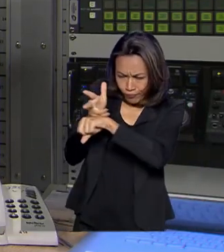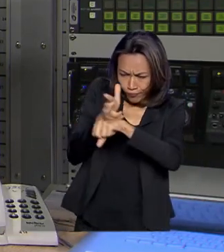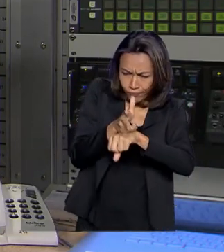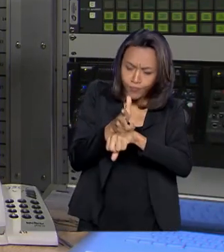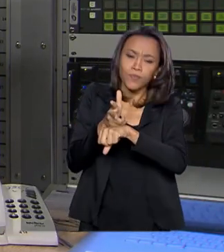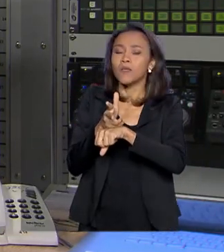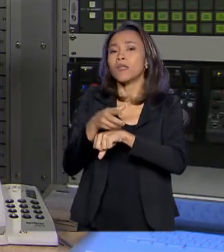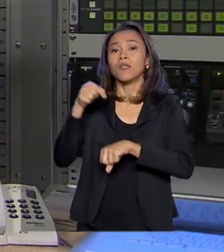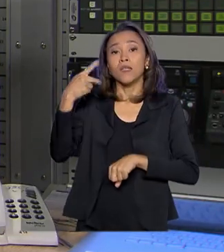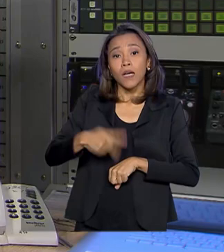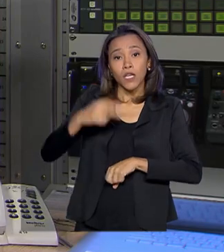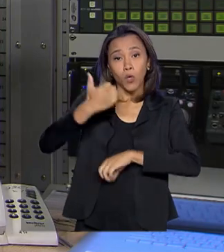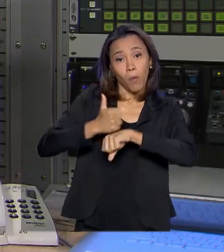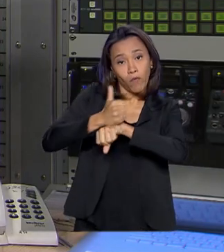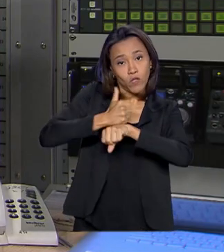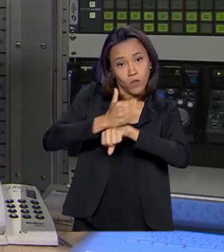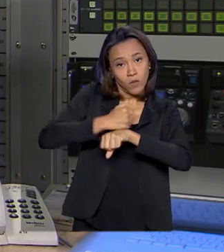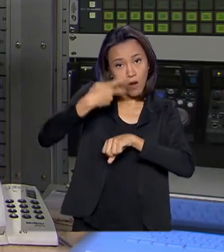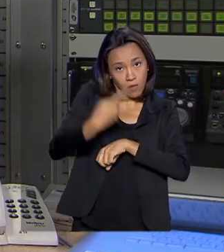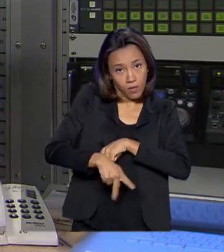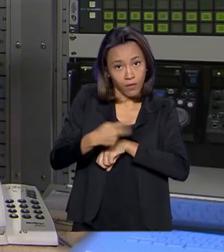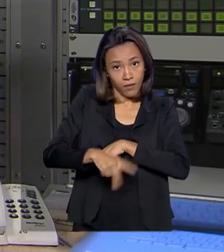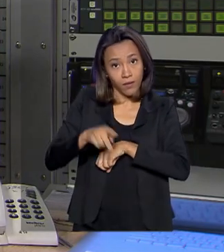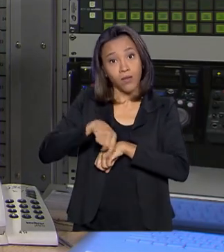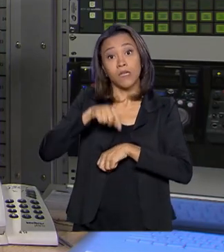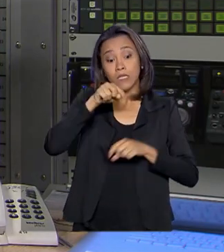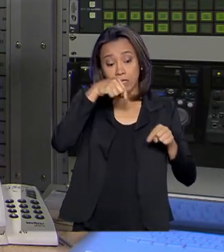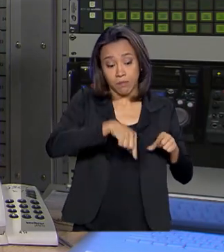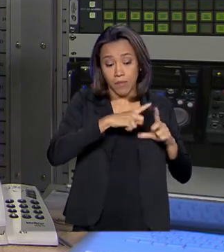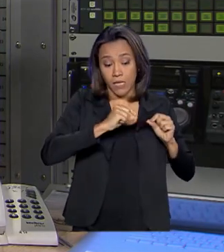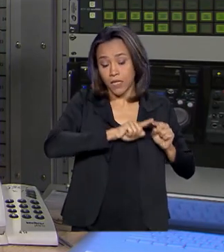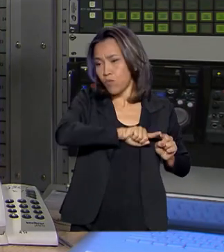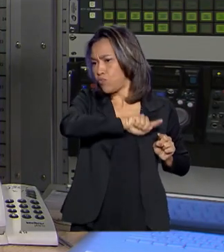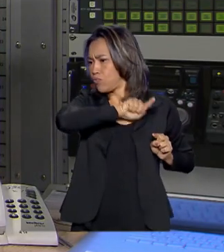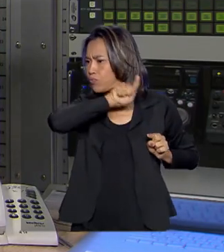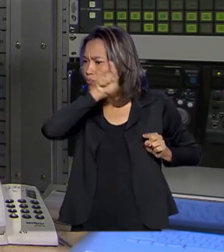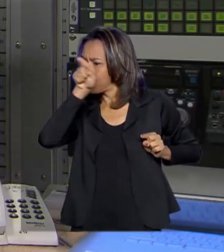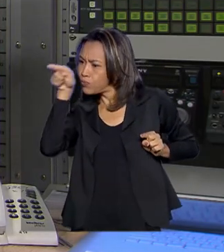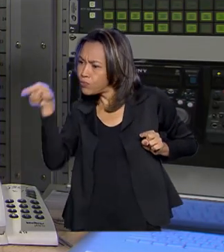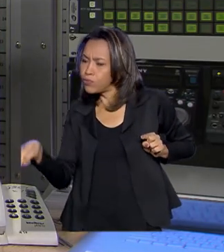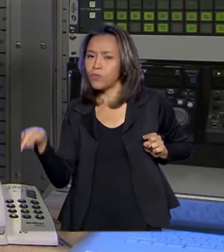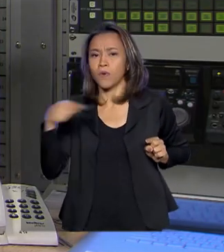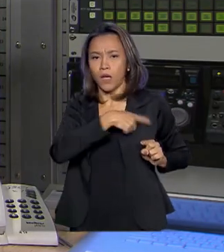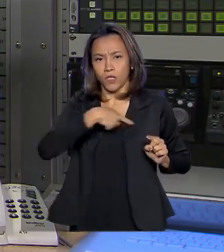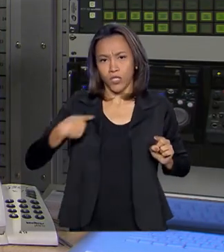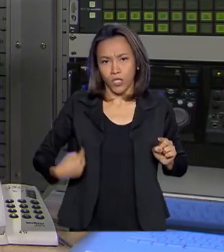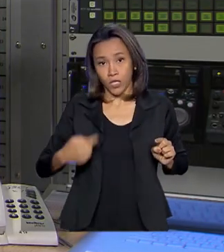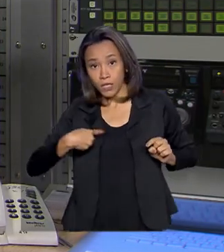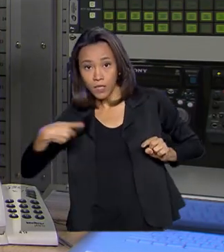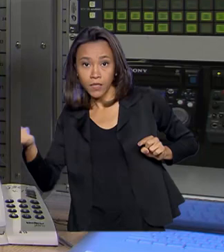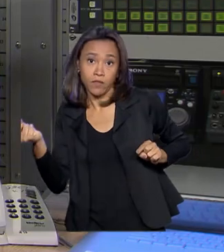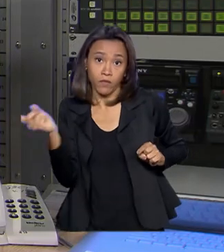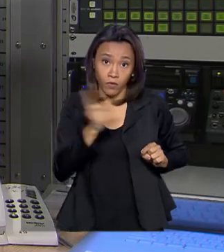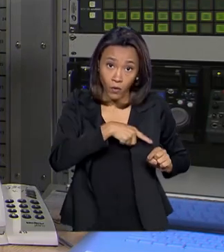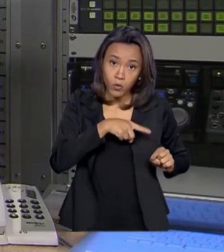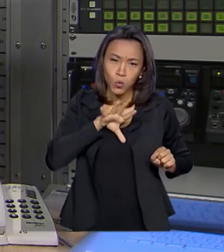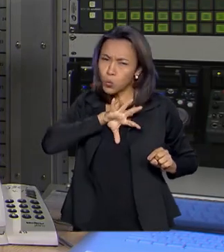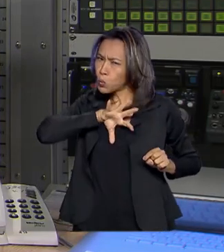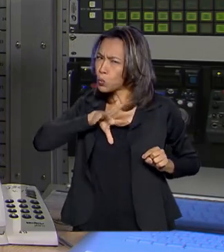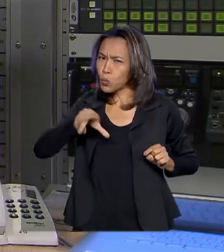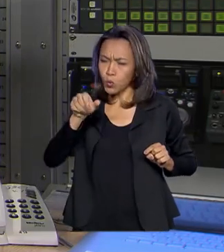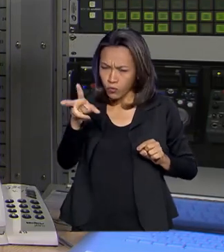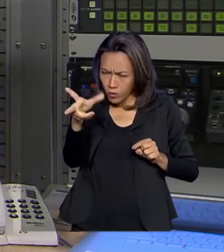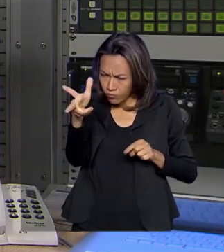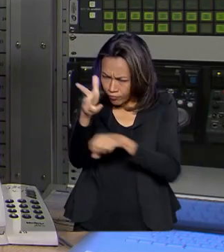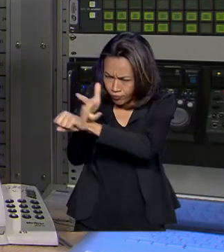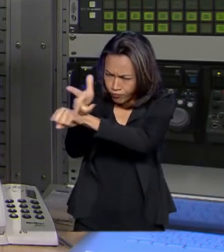acompanhou a saída de Brasília rumo à China e toda essa longa jornada de ida e volta. Ele registrou tudo.